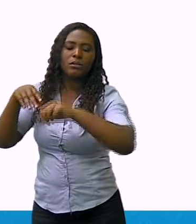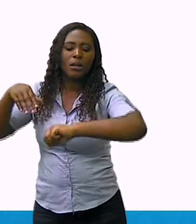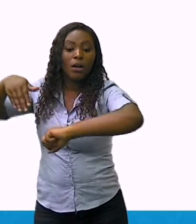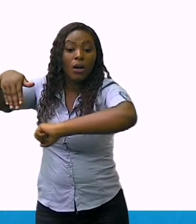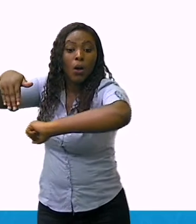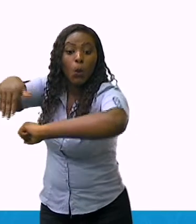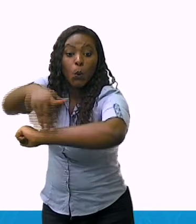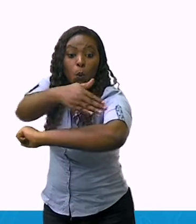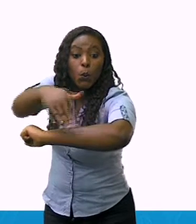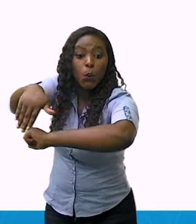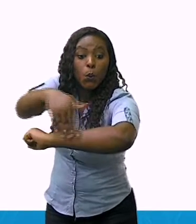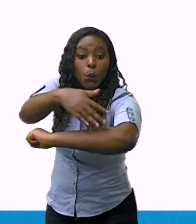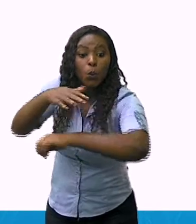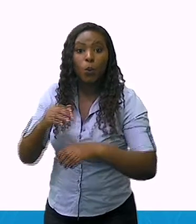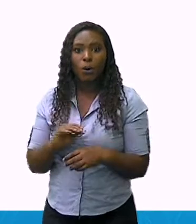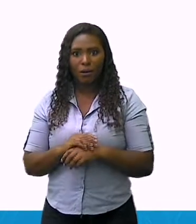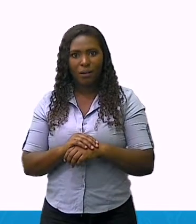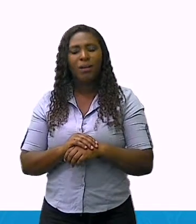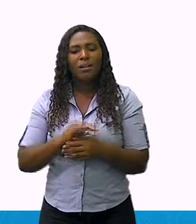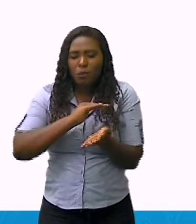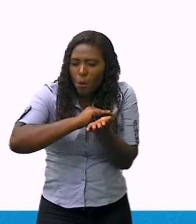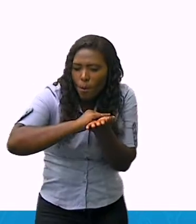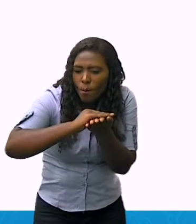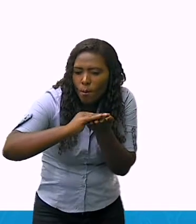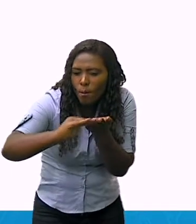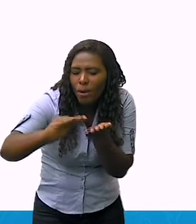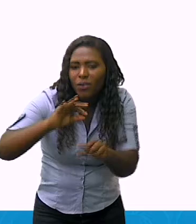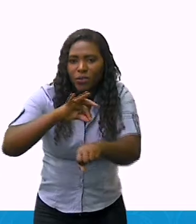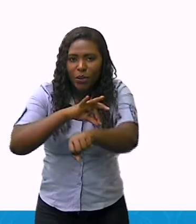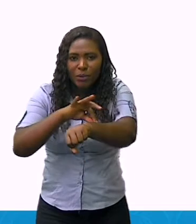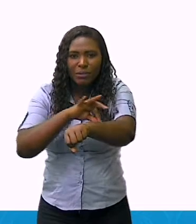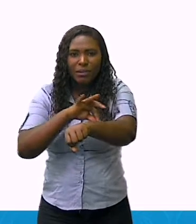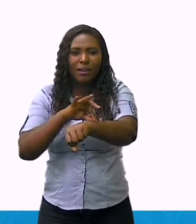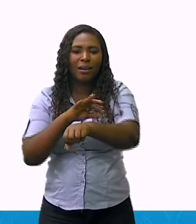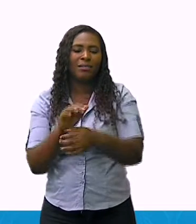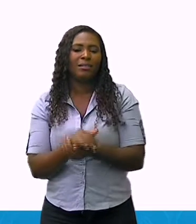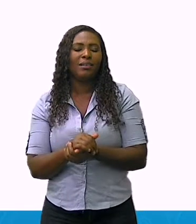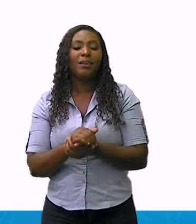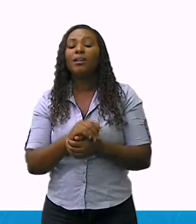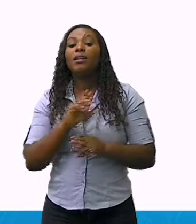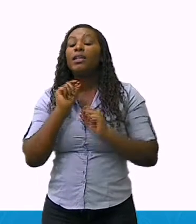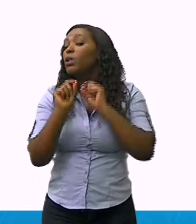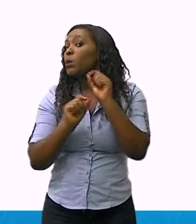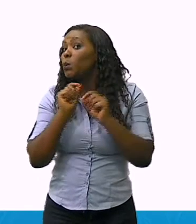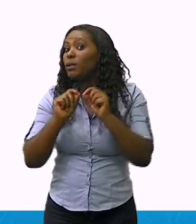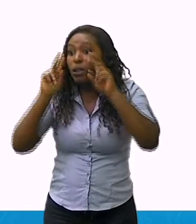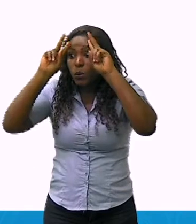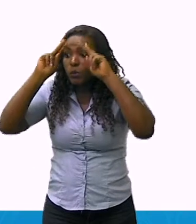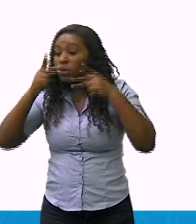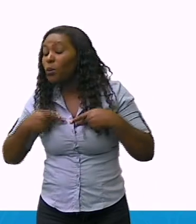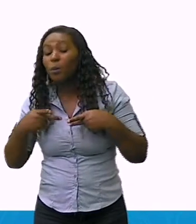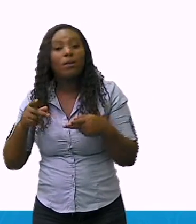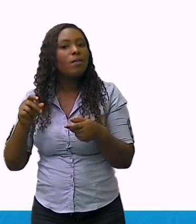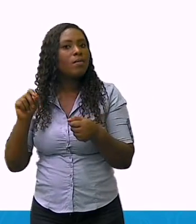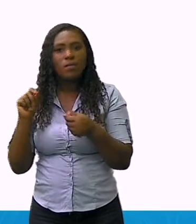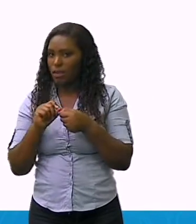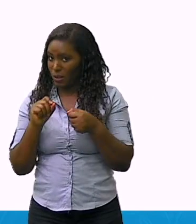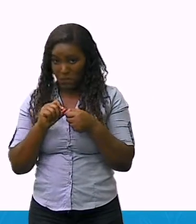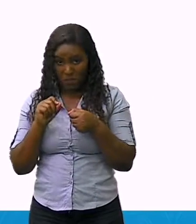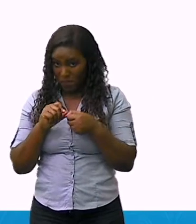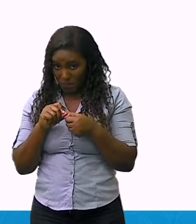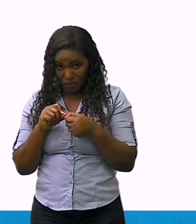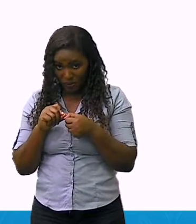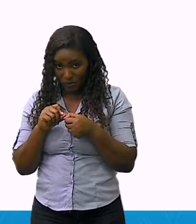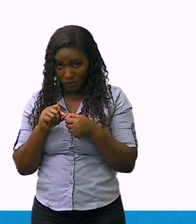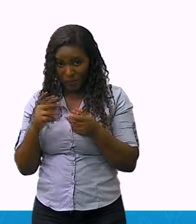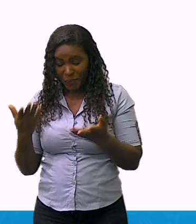quais elementos não foram feitos pelas pessoas? Nesta imagem, nós